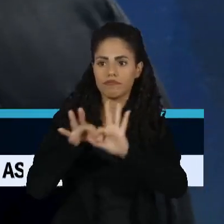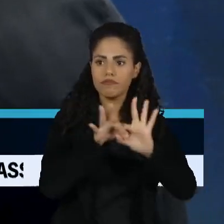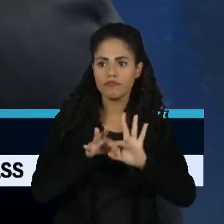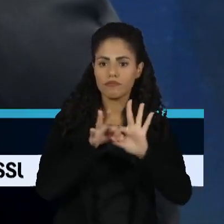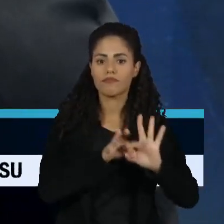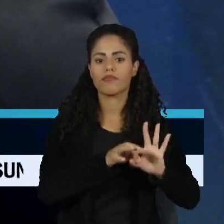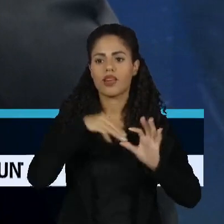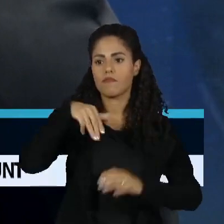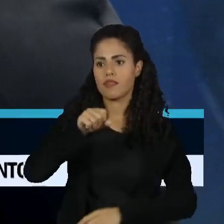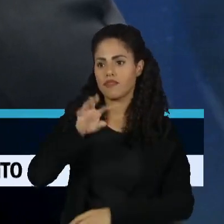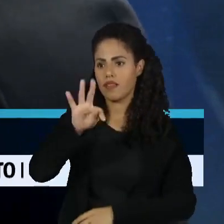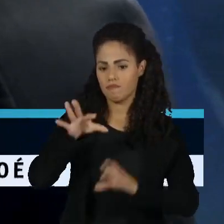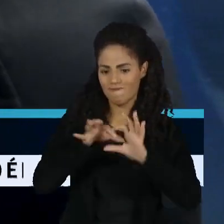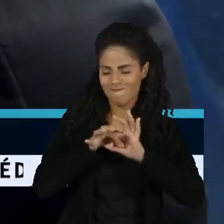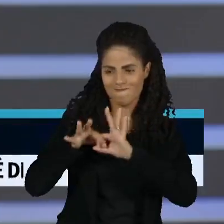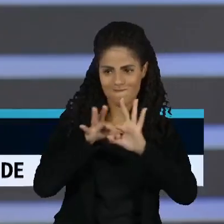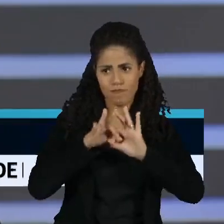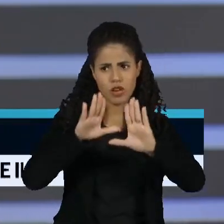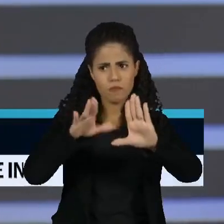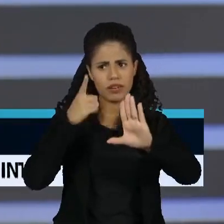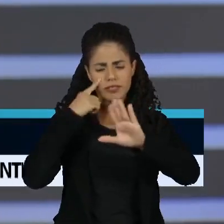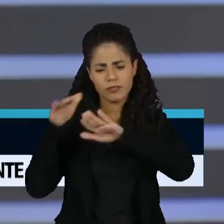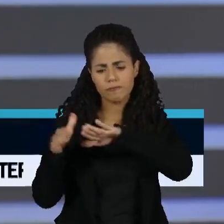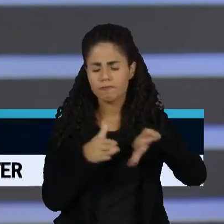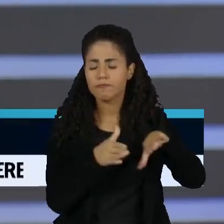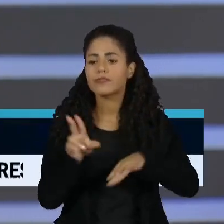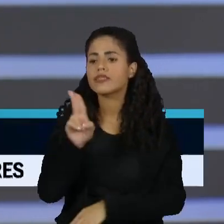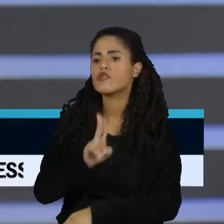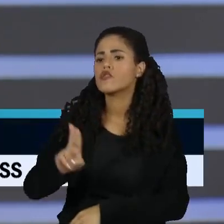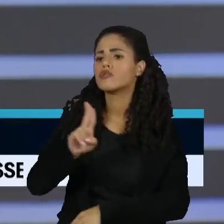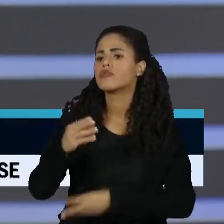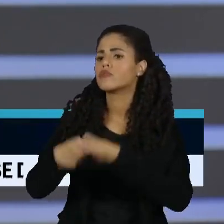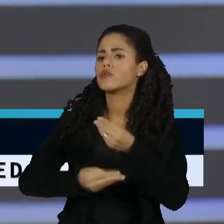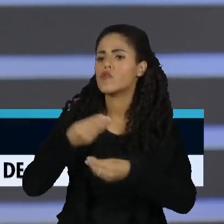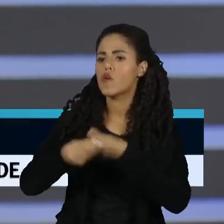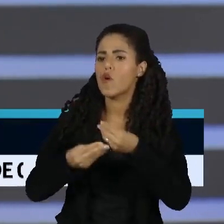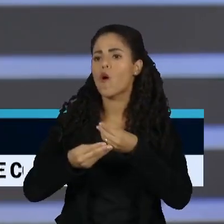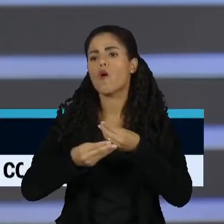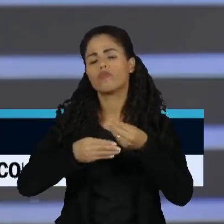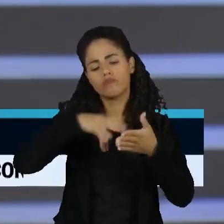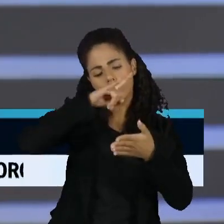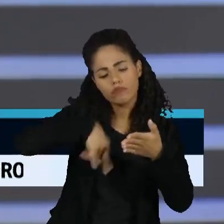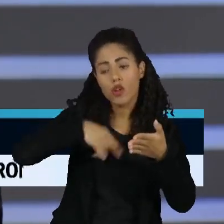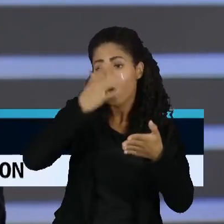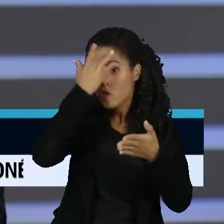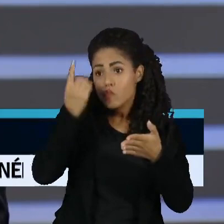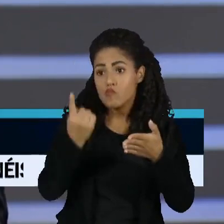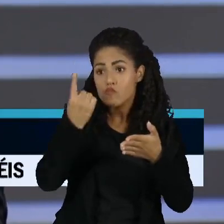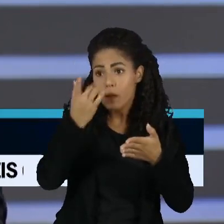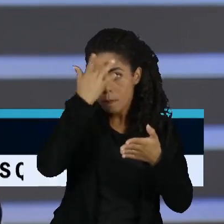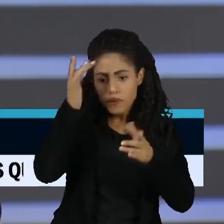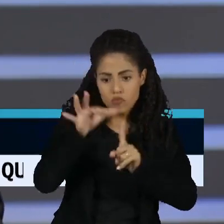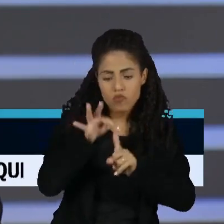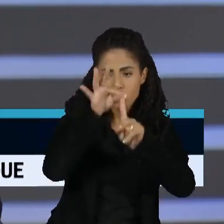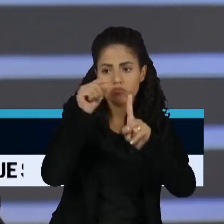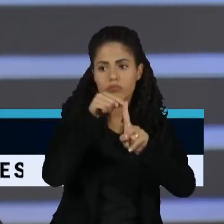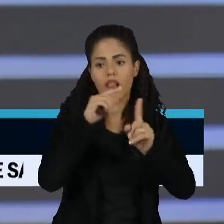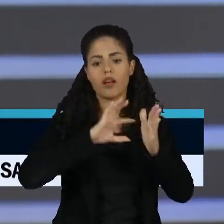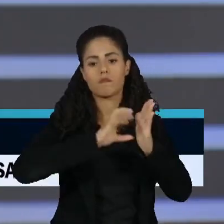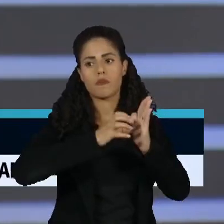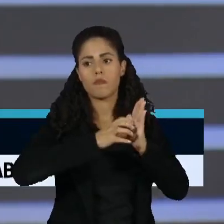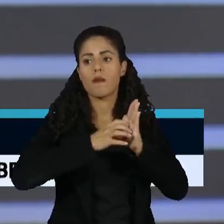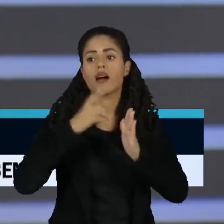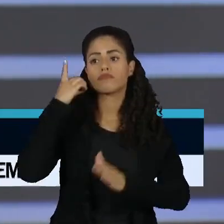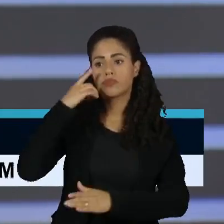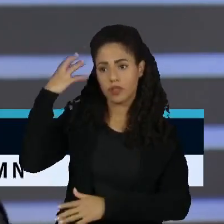historicamente. Então, o que acontece é que ele foi usado para isso. E colocaram como relator uma pessoa que era do governo Bolsonaro, o deputado federal